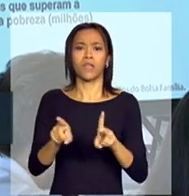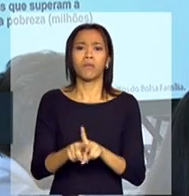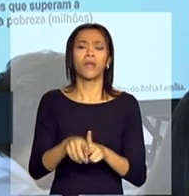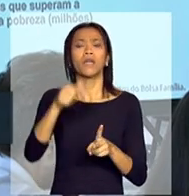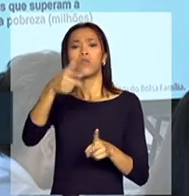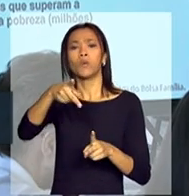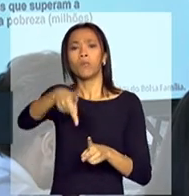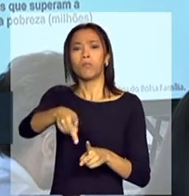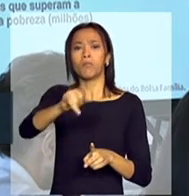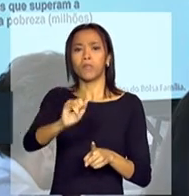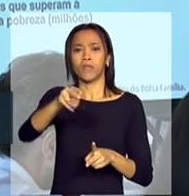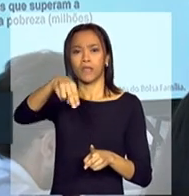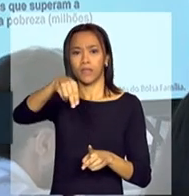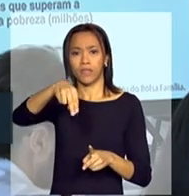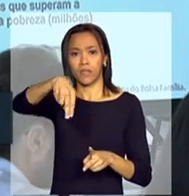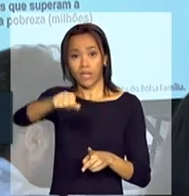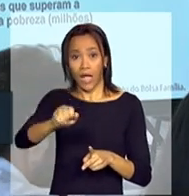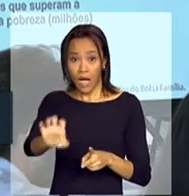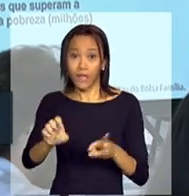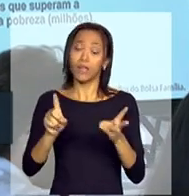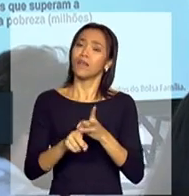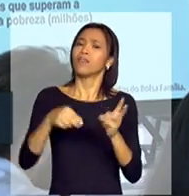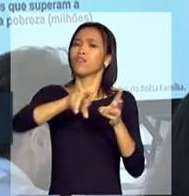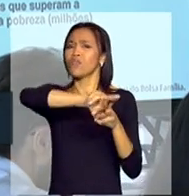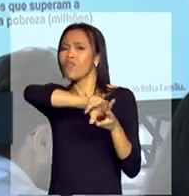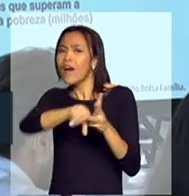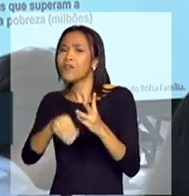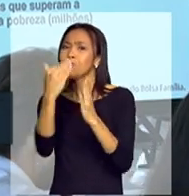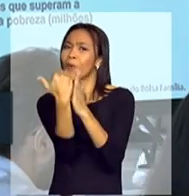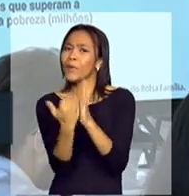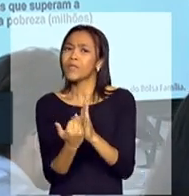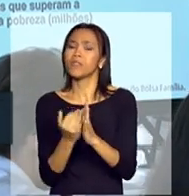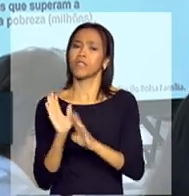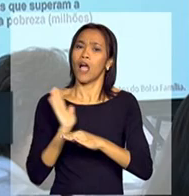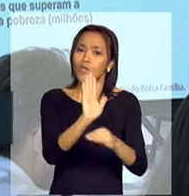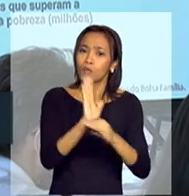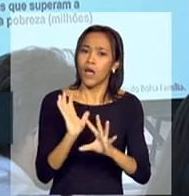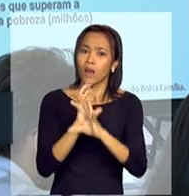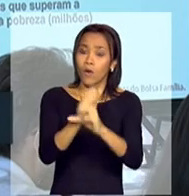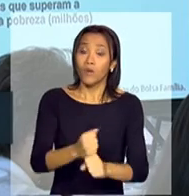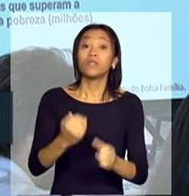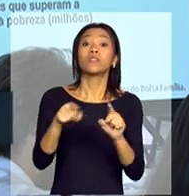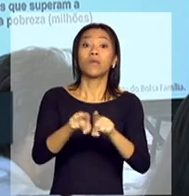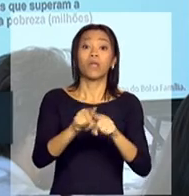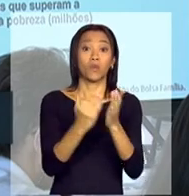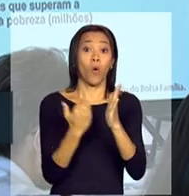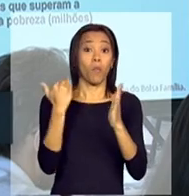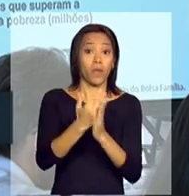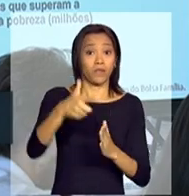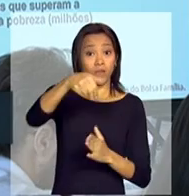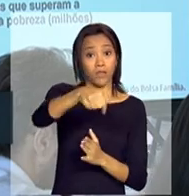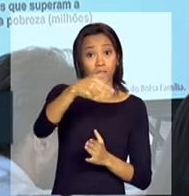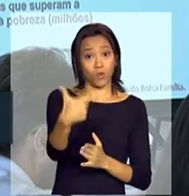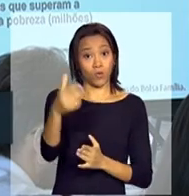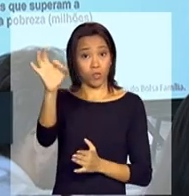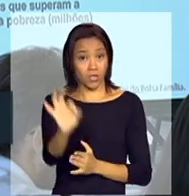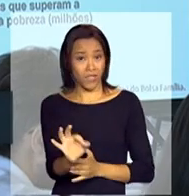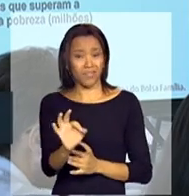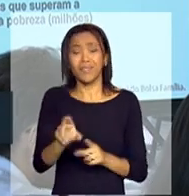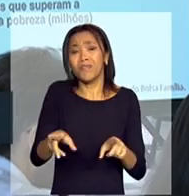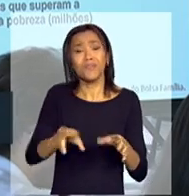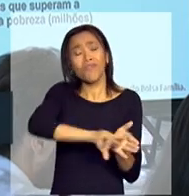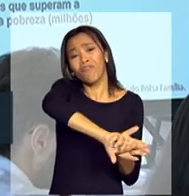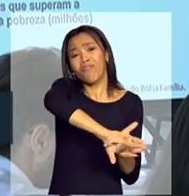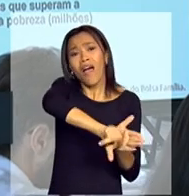do PNAE, agora das compras públicas. Nós temos que lembrar do aumento de 72% do salário mínimo e de um conjunto de outras